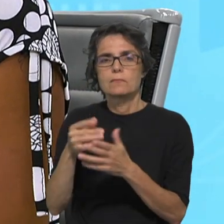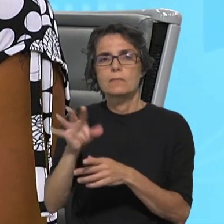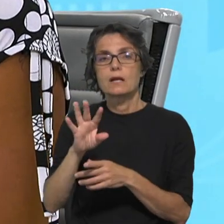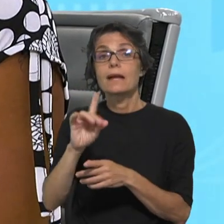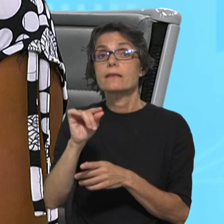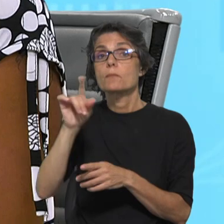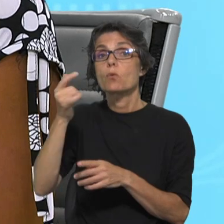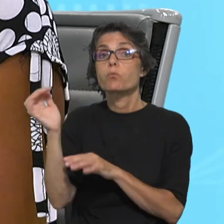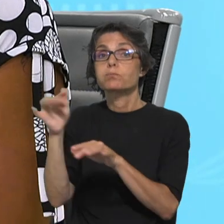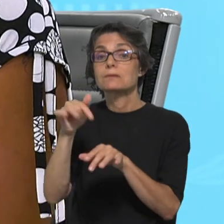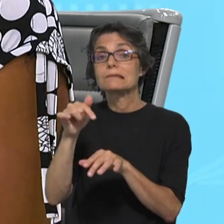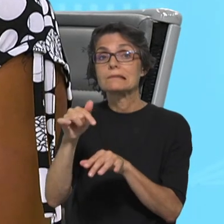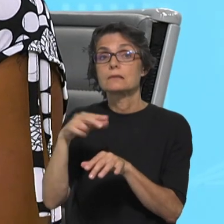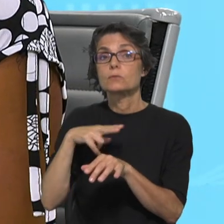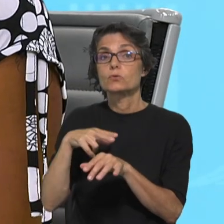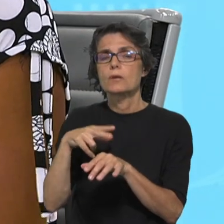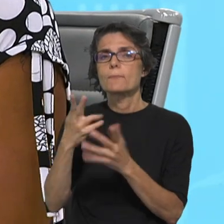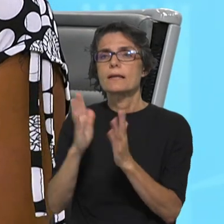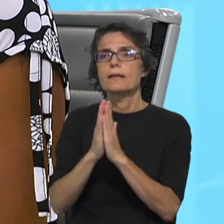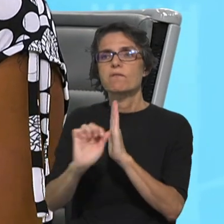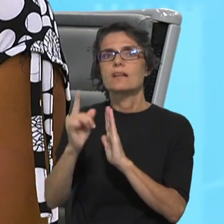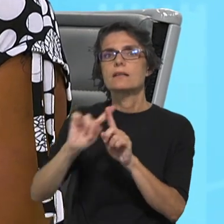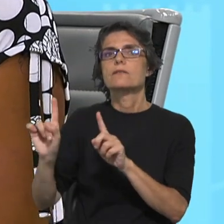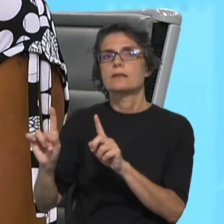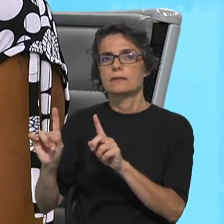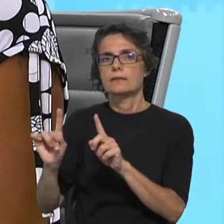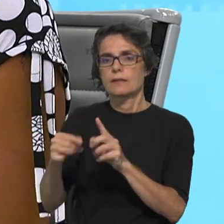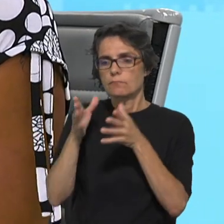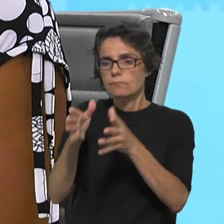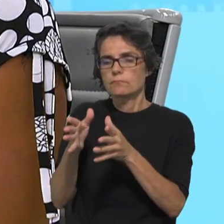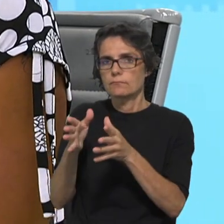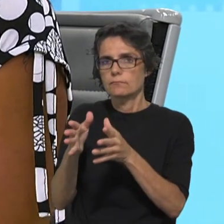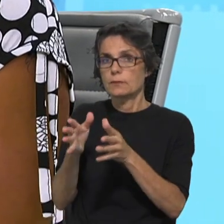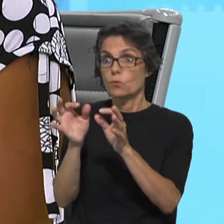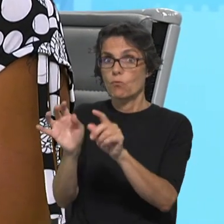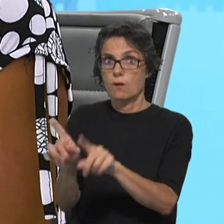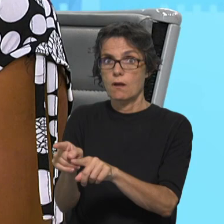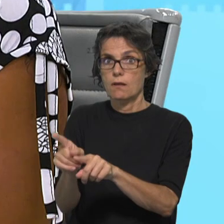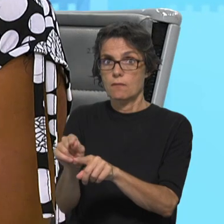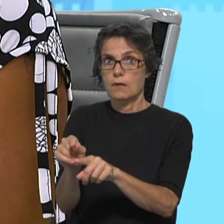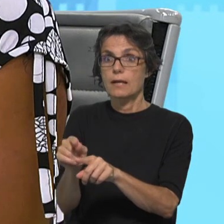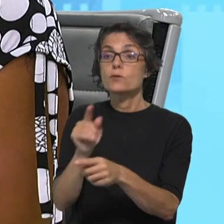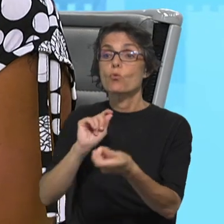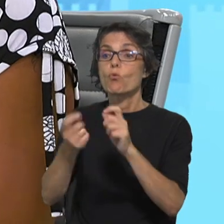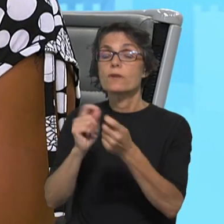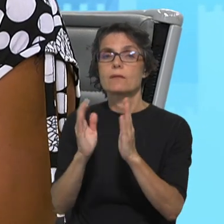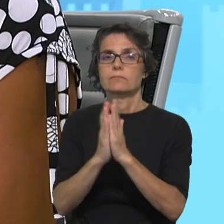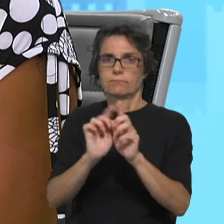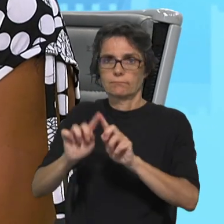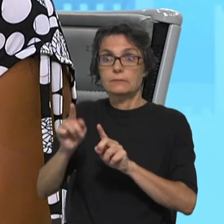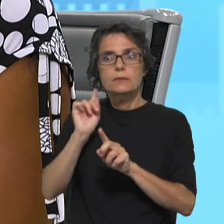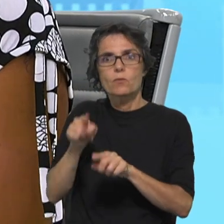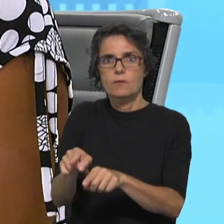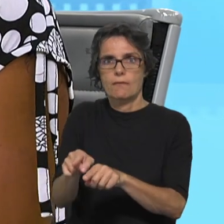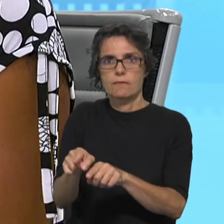religião e, portanto, a atenção é diferente. Aí, o que é que se recomenda? O diálogo interreligioso, que possam